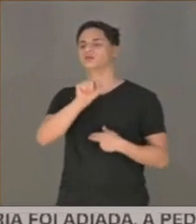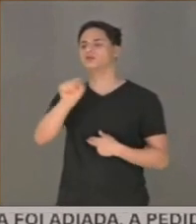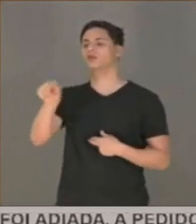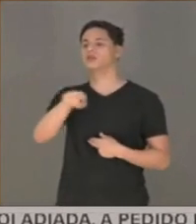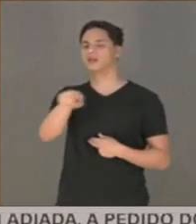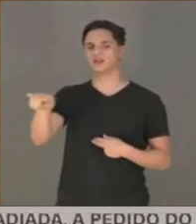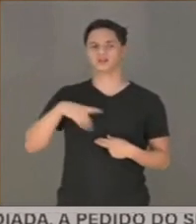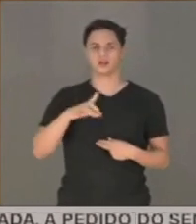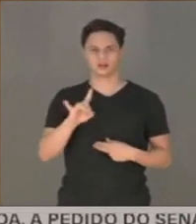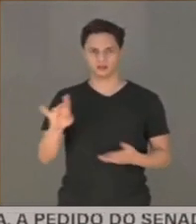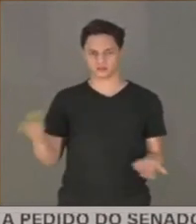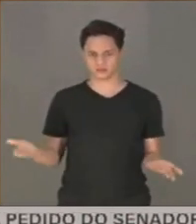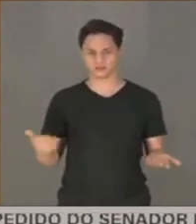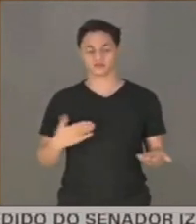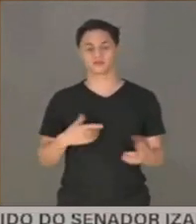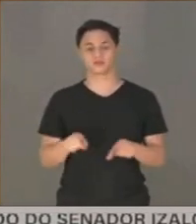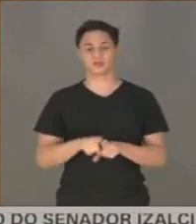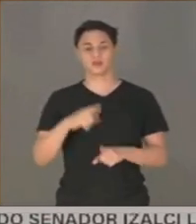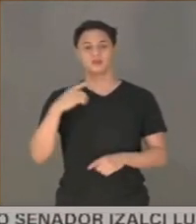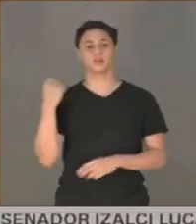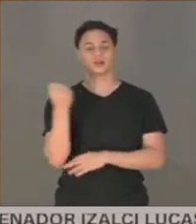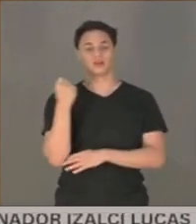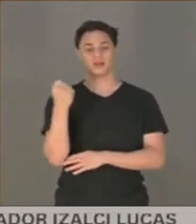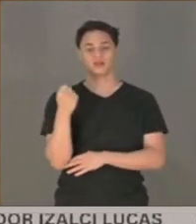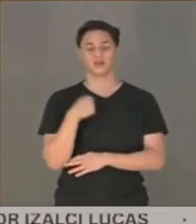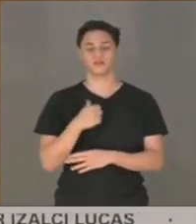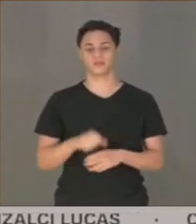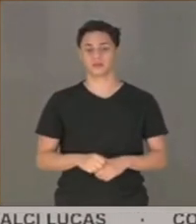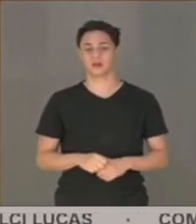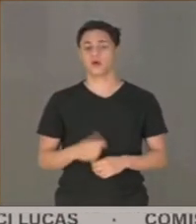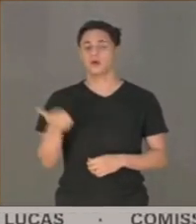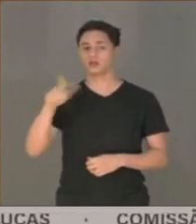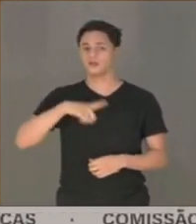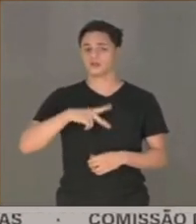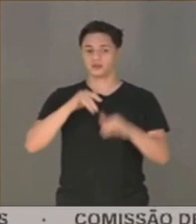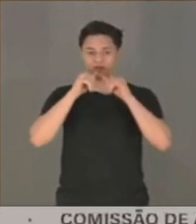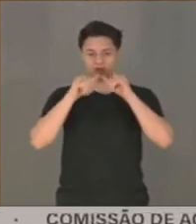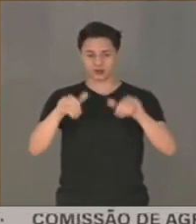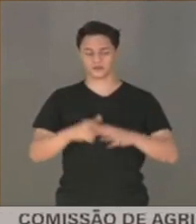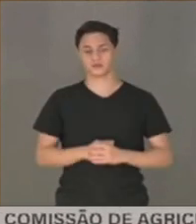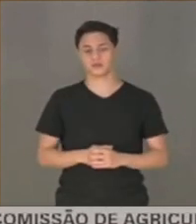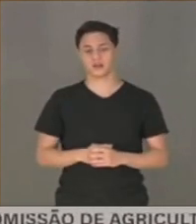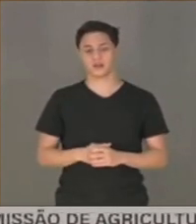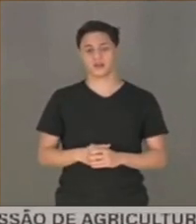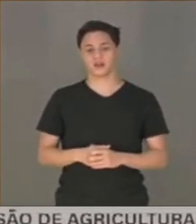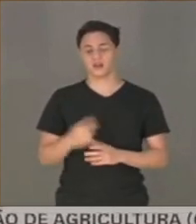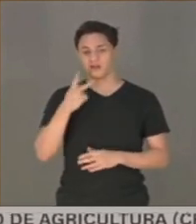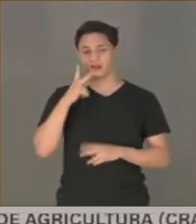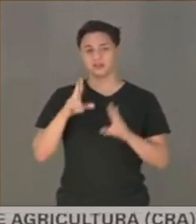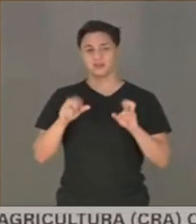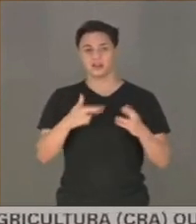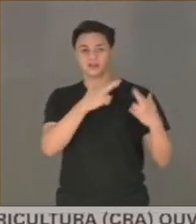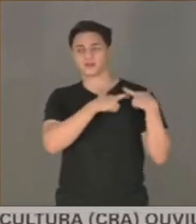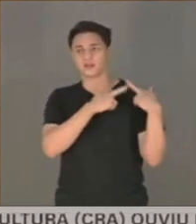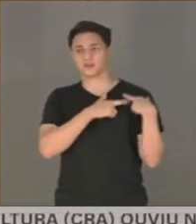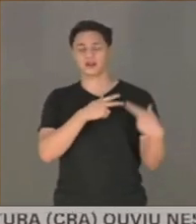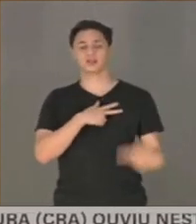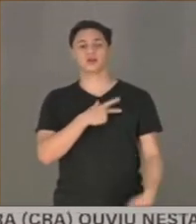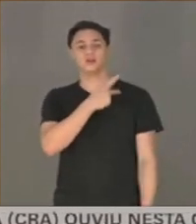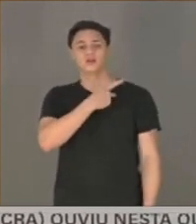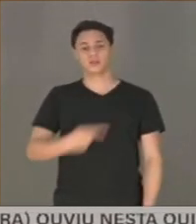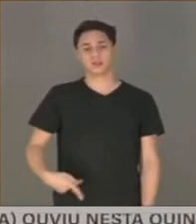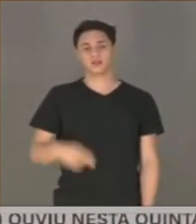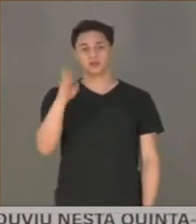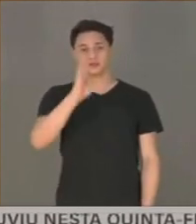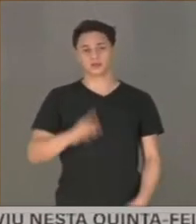concorrido para esse agravamento da pandemia. E volto a falar, quando eu atribuo a responsabilidade do Presidente da República, é